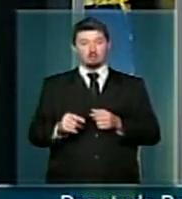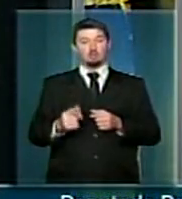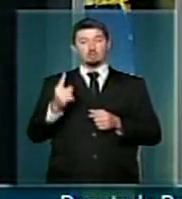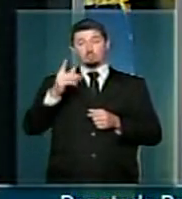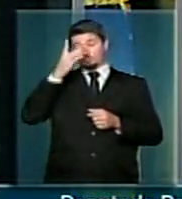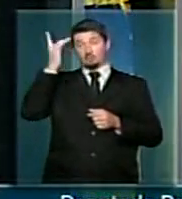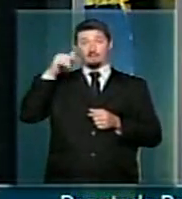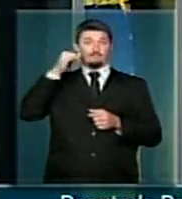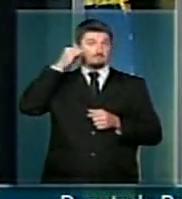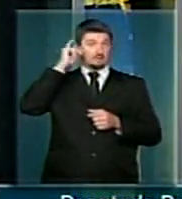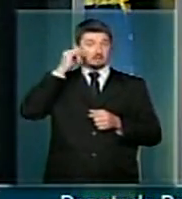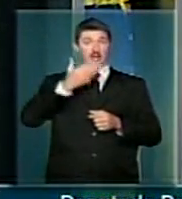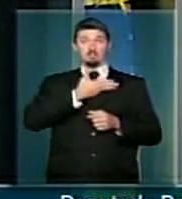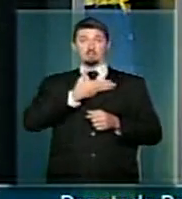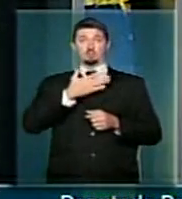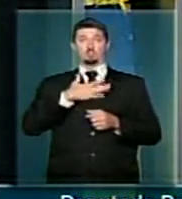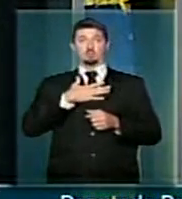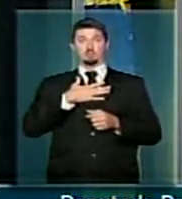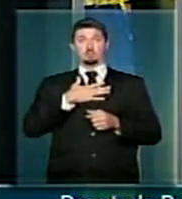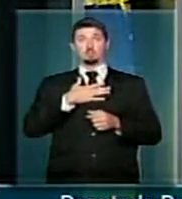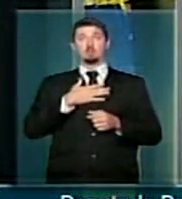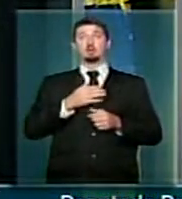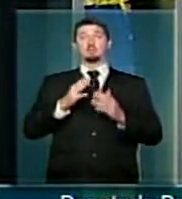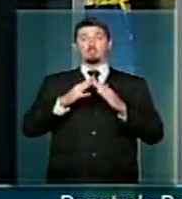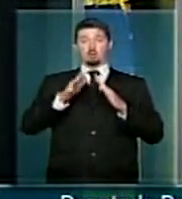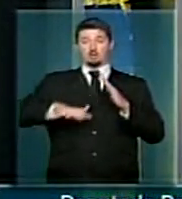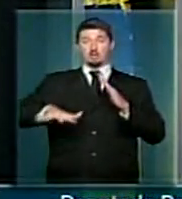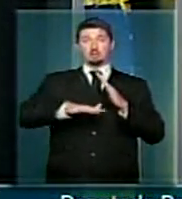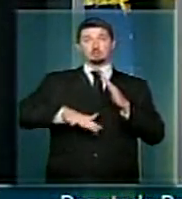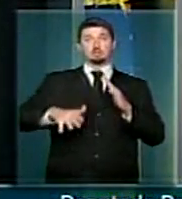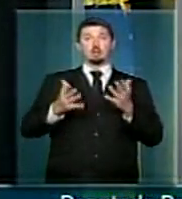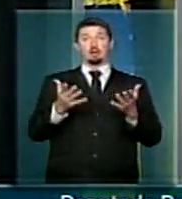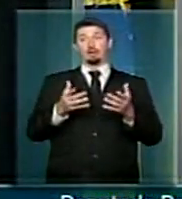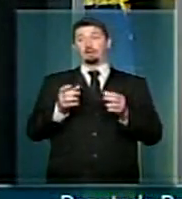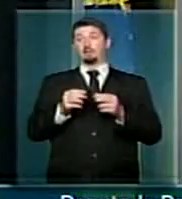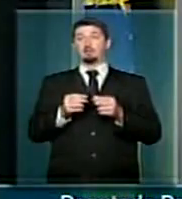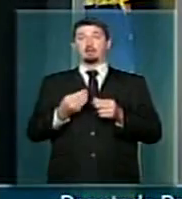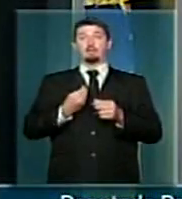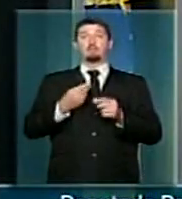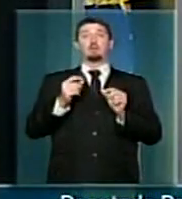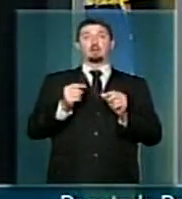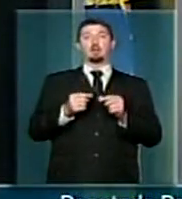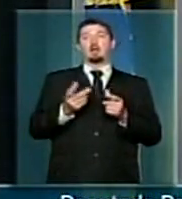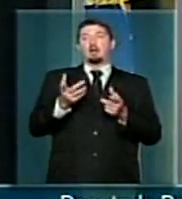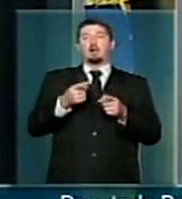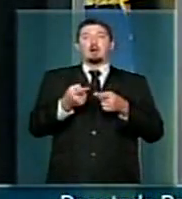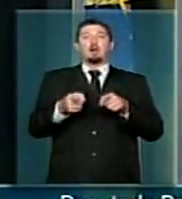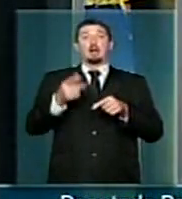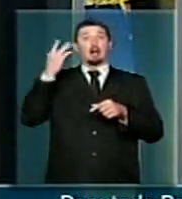fazendeiro, meu conhecido, da região, hoje sobrevive vendendo churrasquinho.